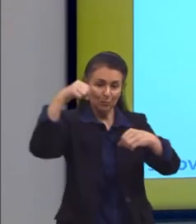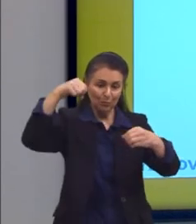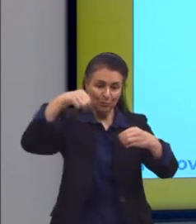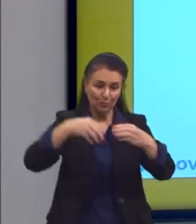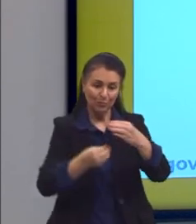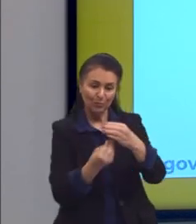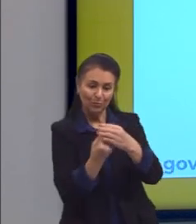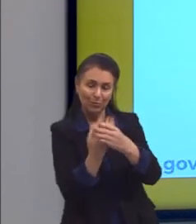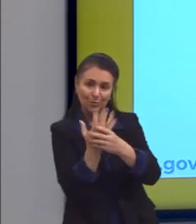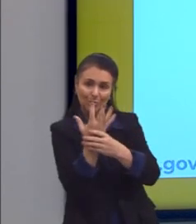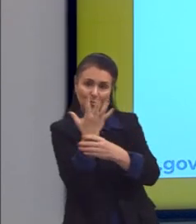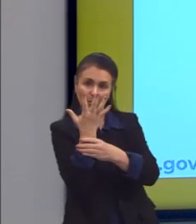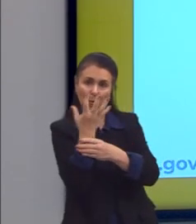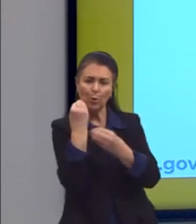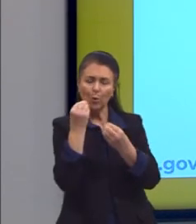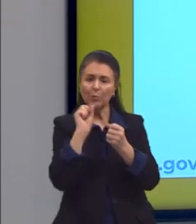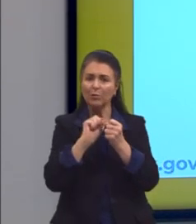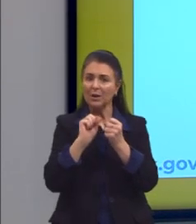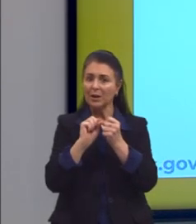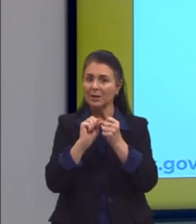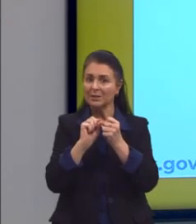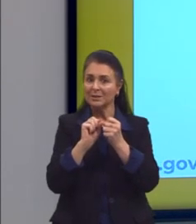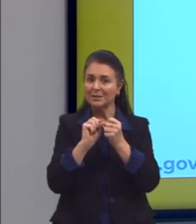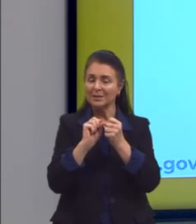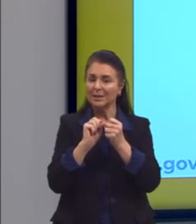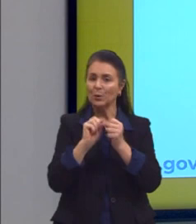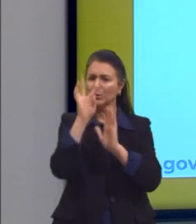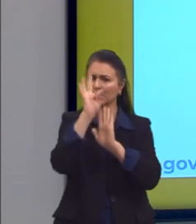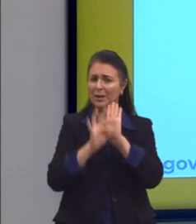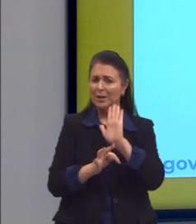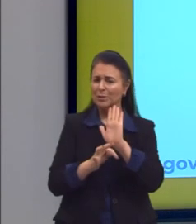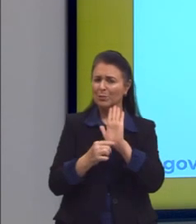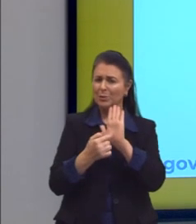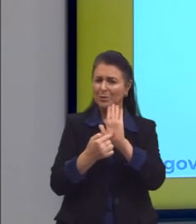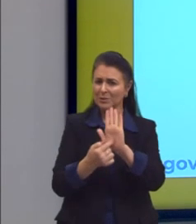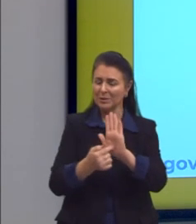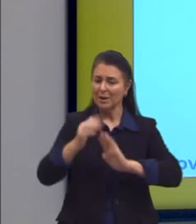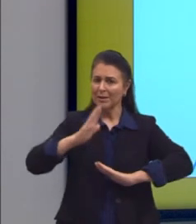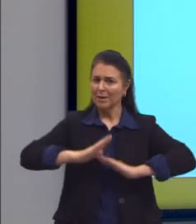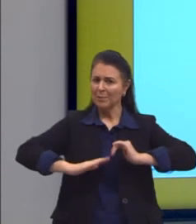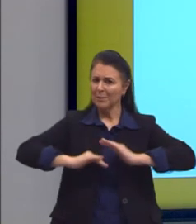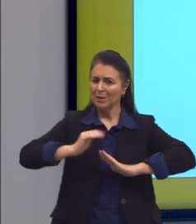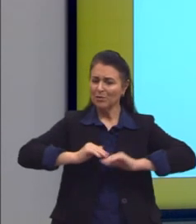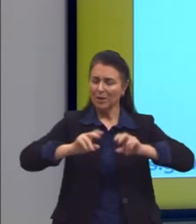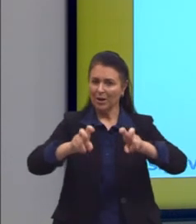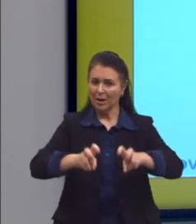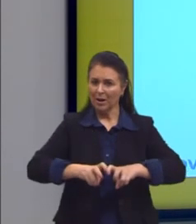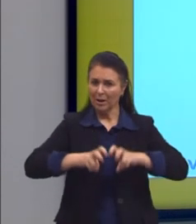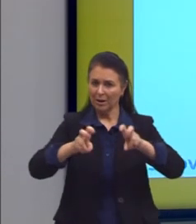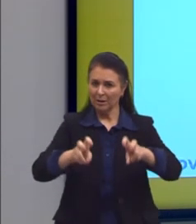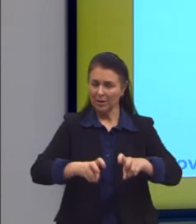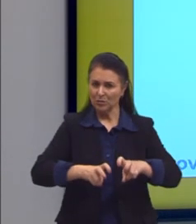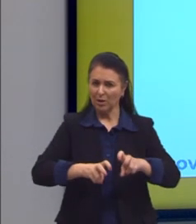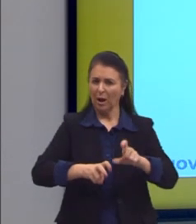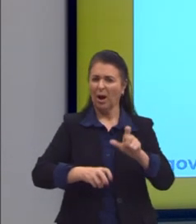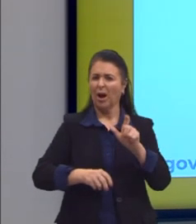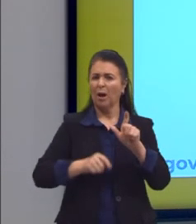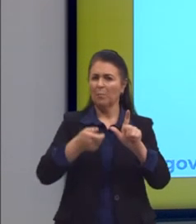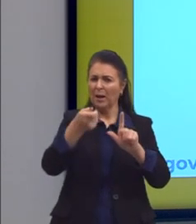texto está nos mostrando aí? Será que ele está nos mostrando a importância da prática agrícola para a logística